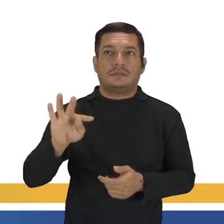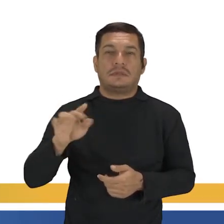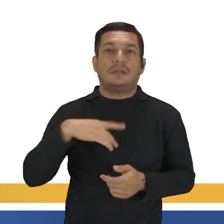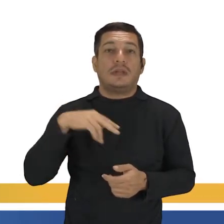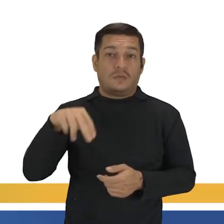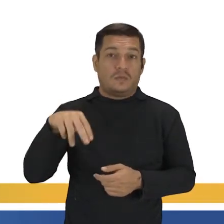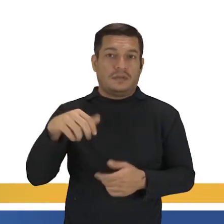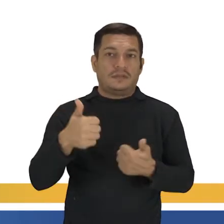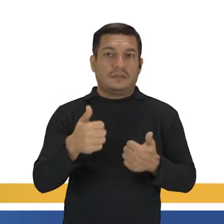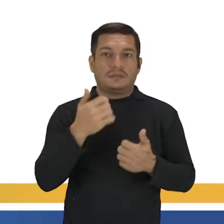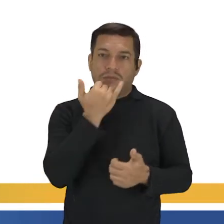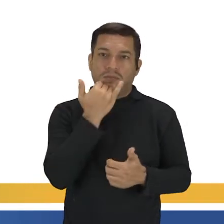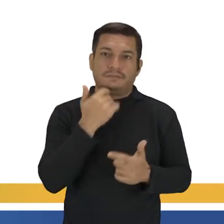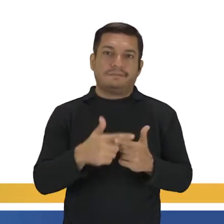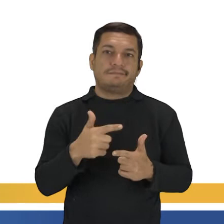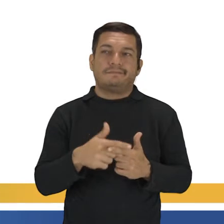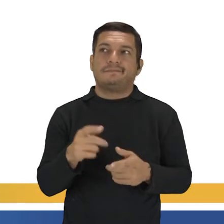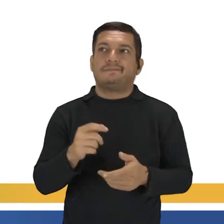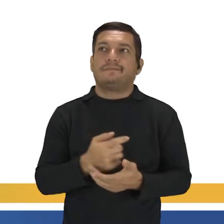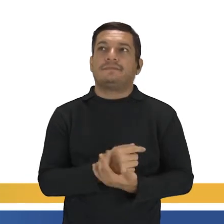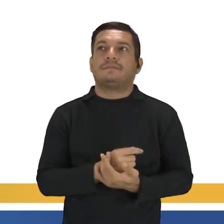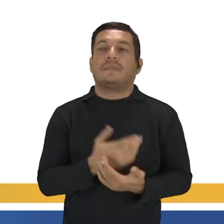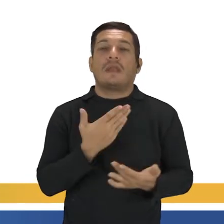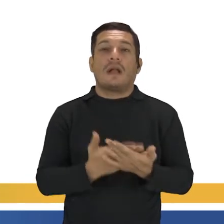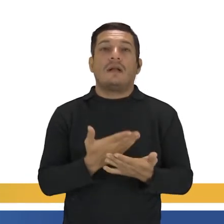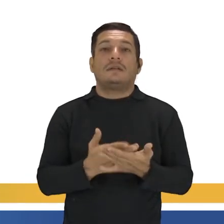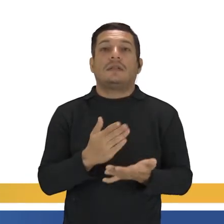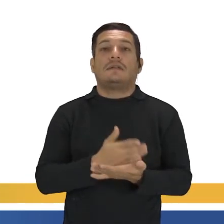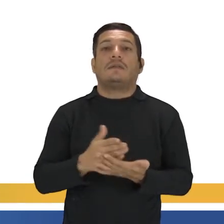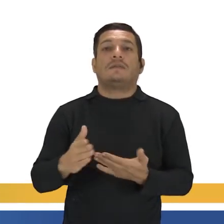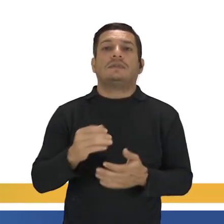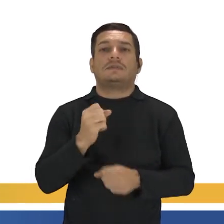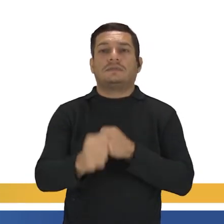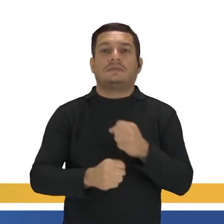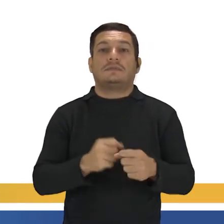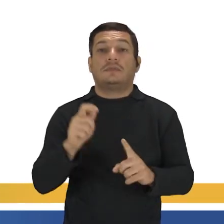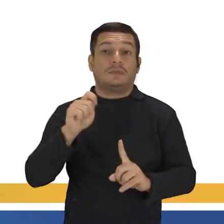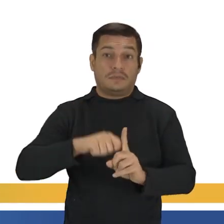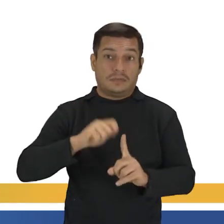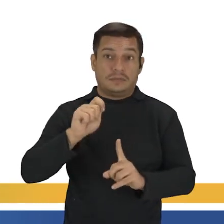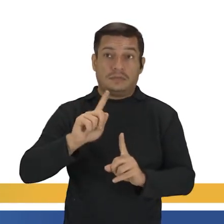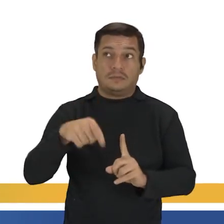um N, tá? As aulas vão começar no mês que vem?